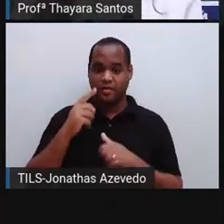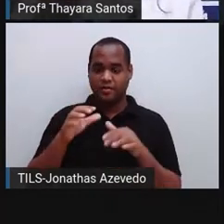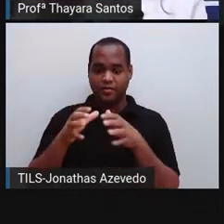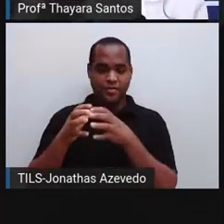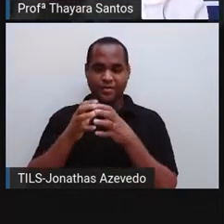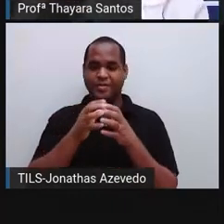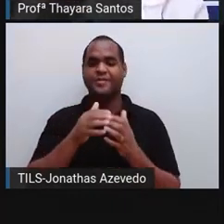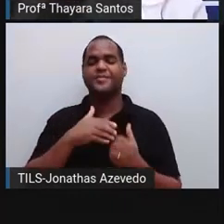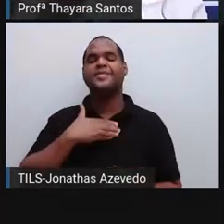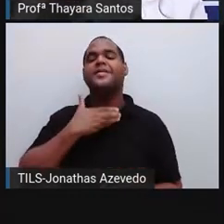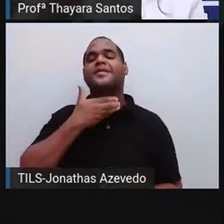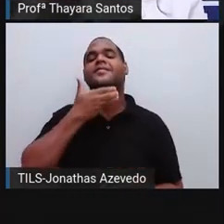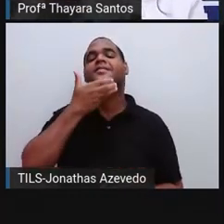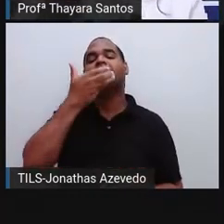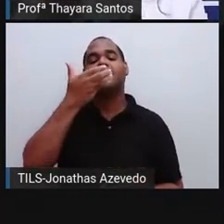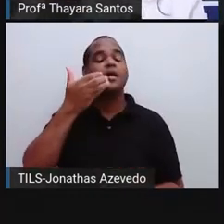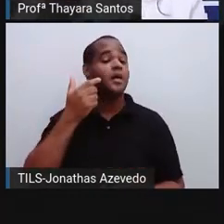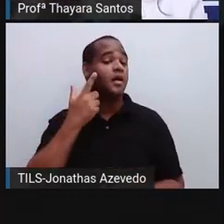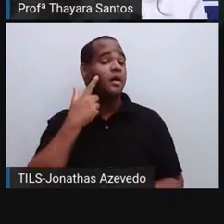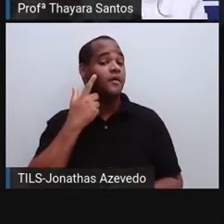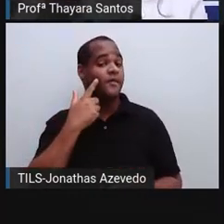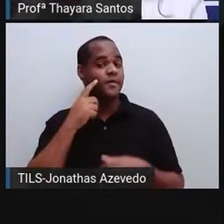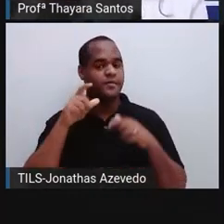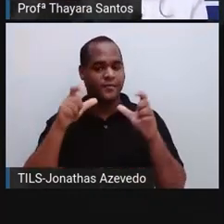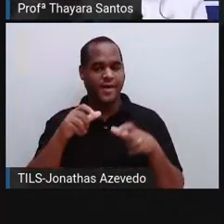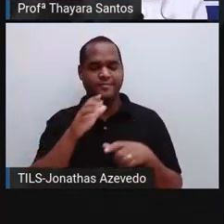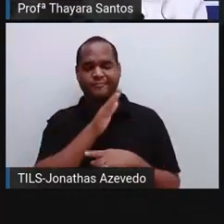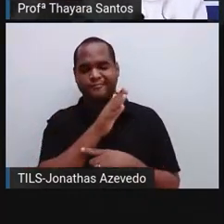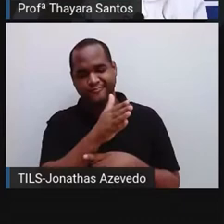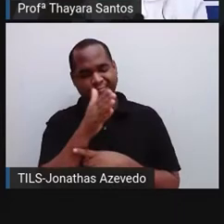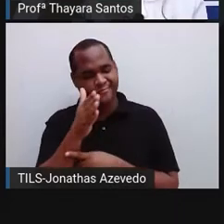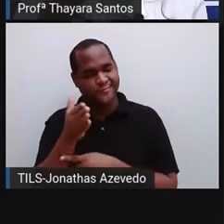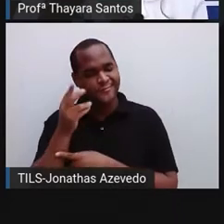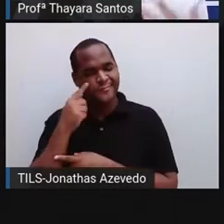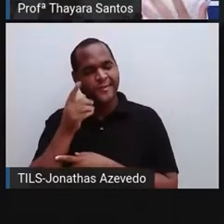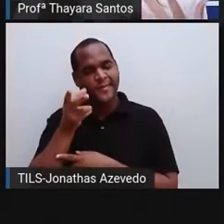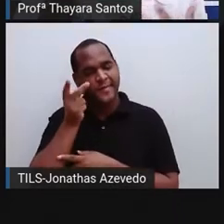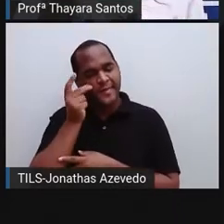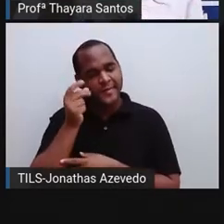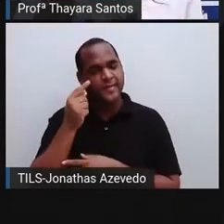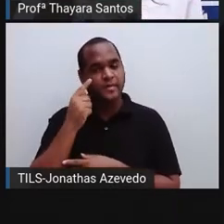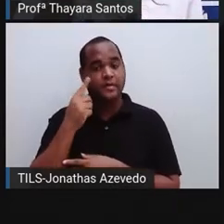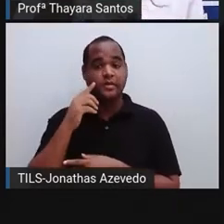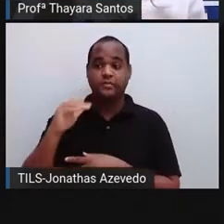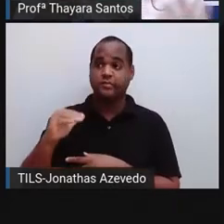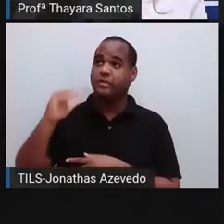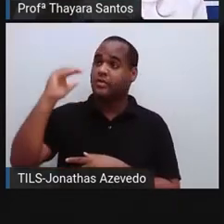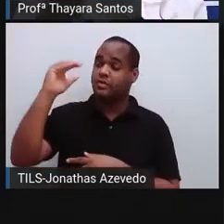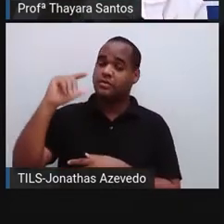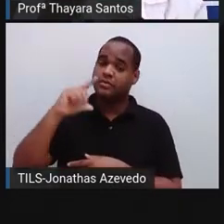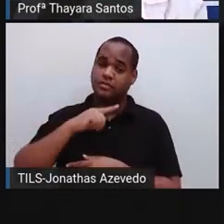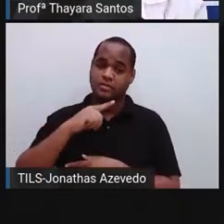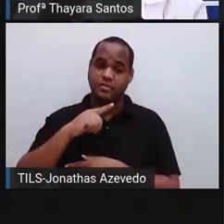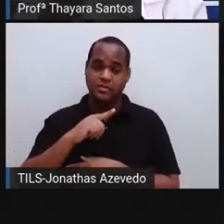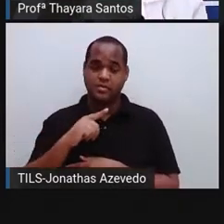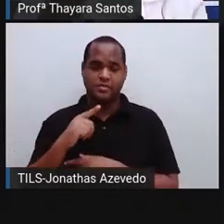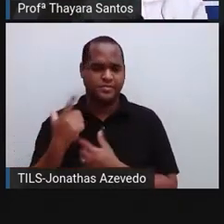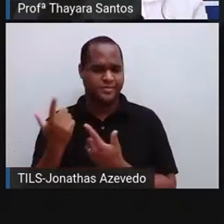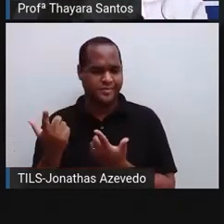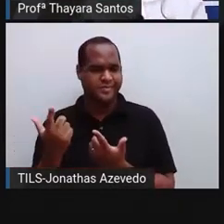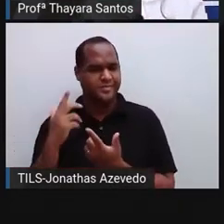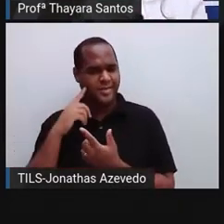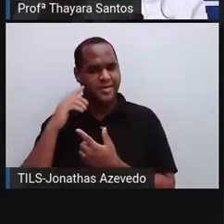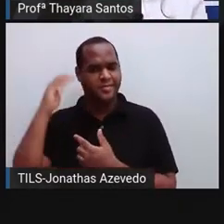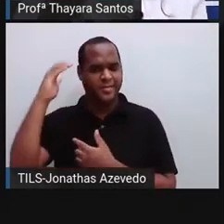de girafas, uma população de girafas, ele foi lá, e primeiro ele viu que tinha girafa de pescoço comprido e girafa de